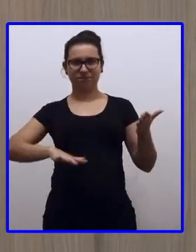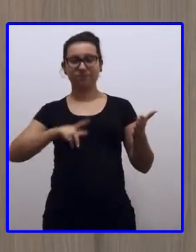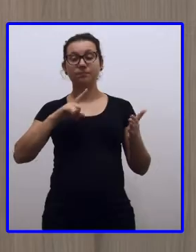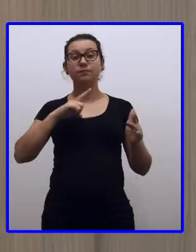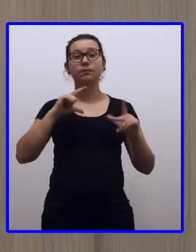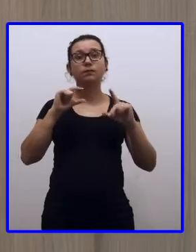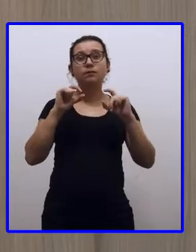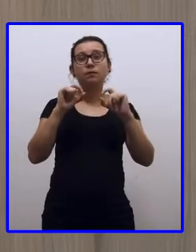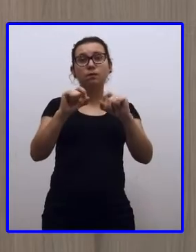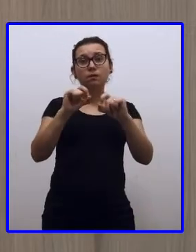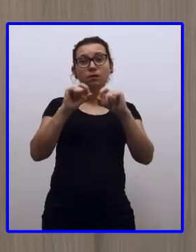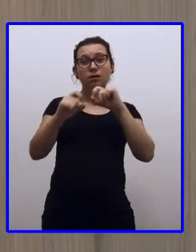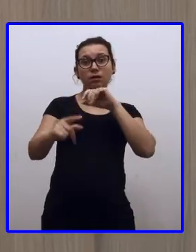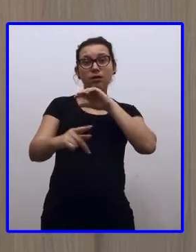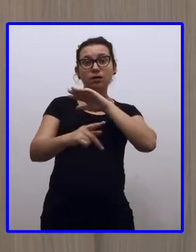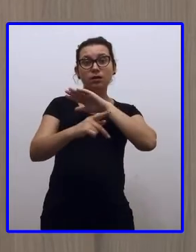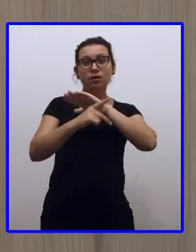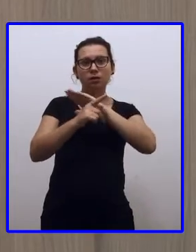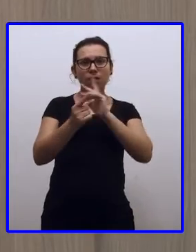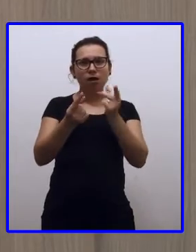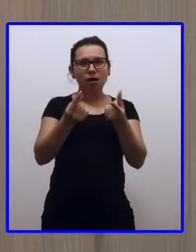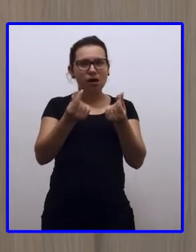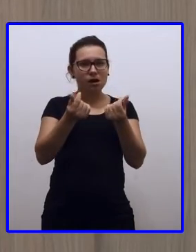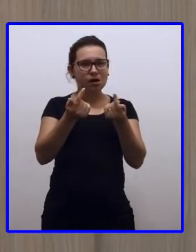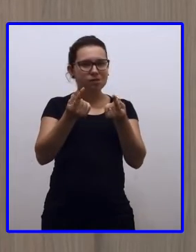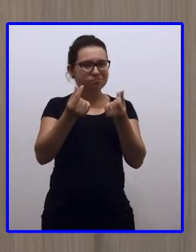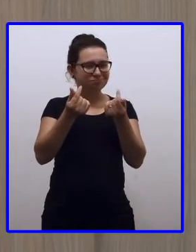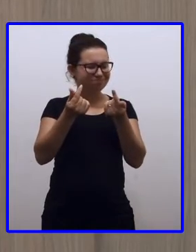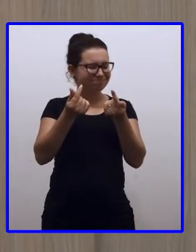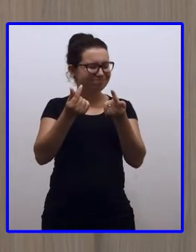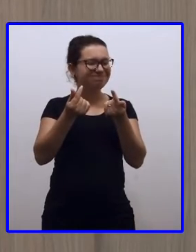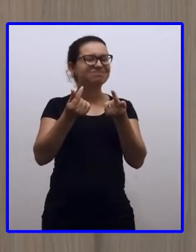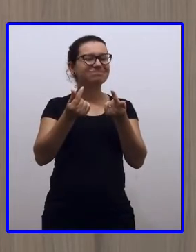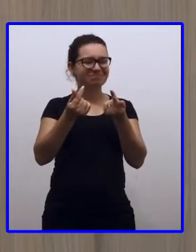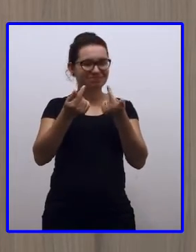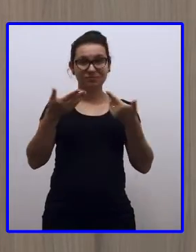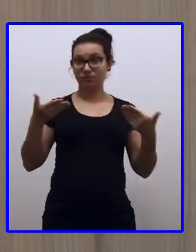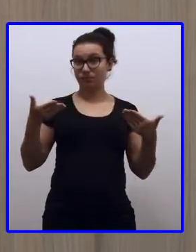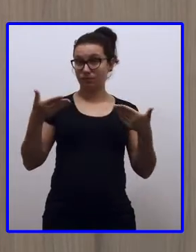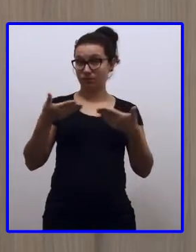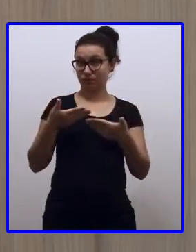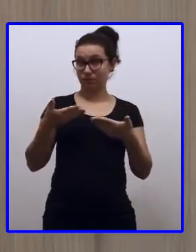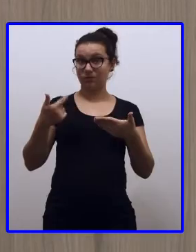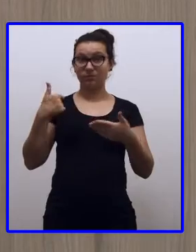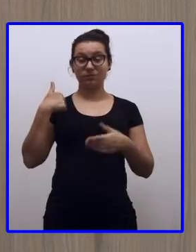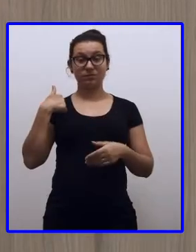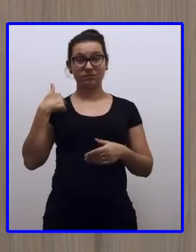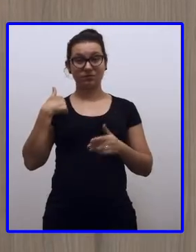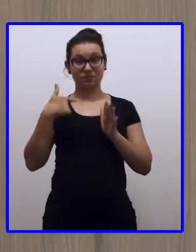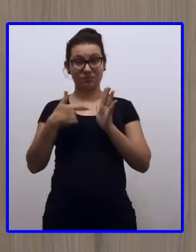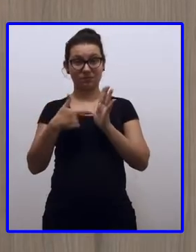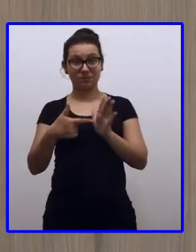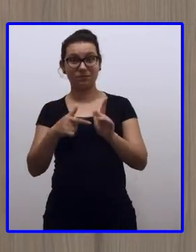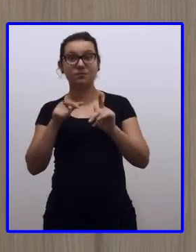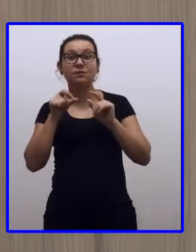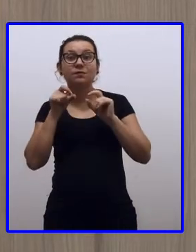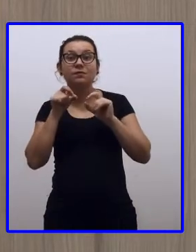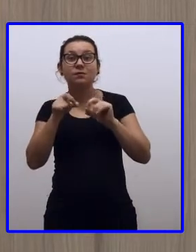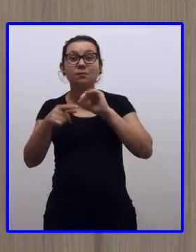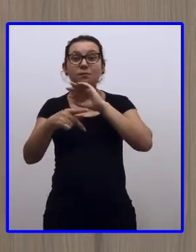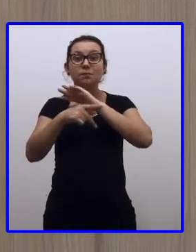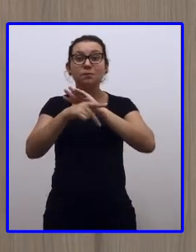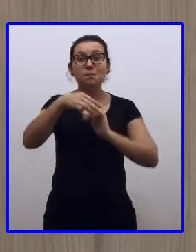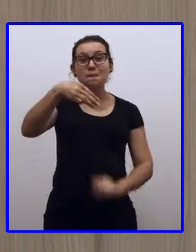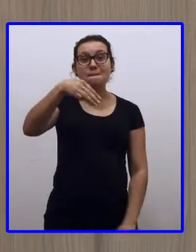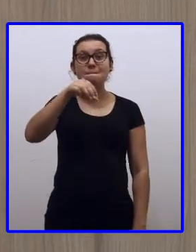situações que envolviam dinheiro. Para isso, hoje, eu trouxe sistema monetário pra